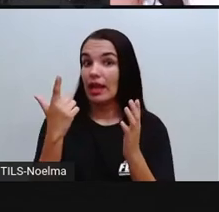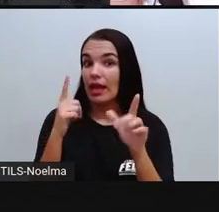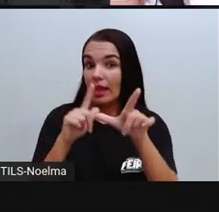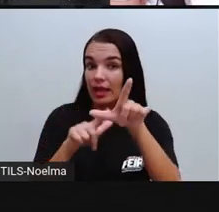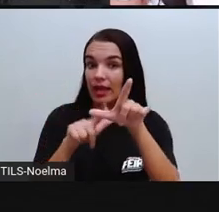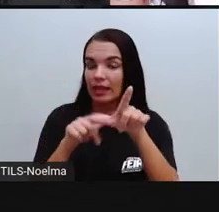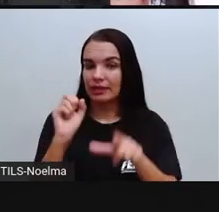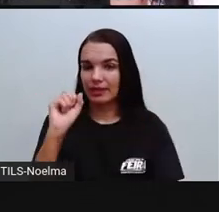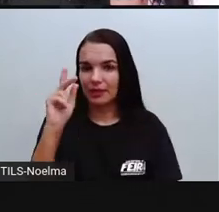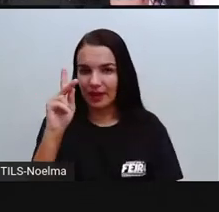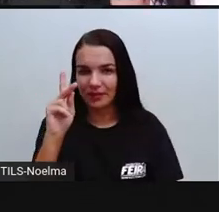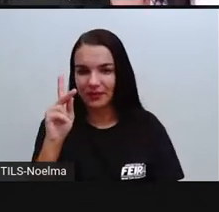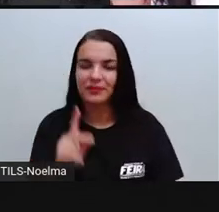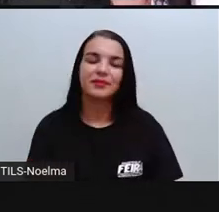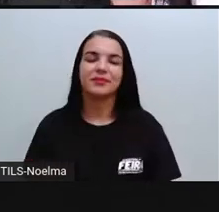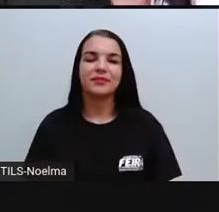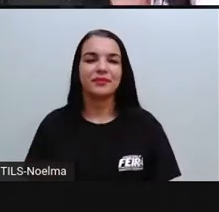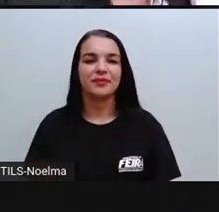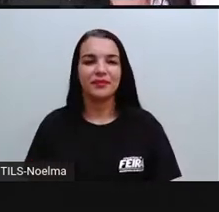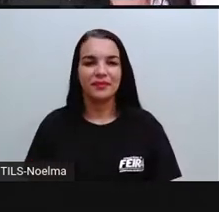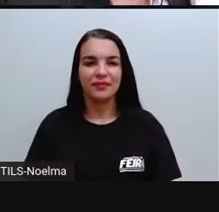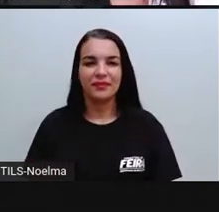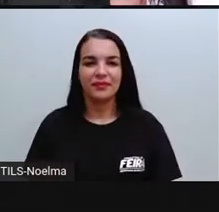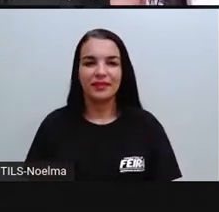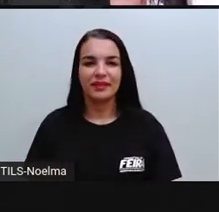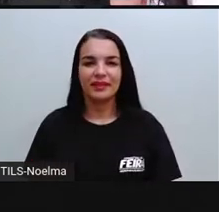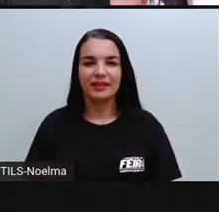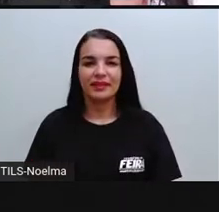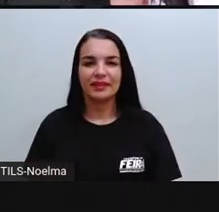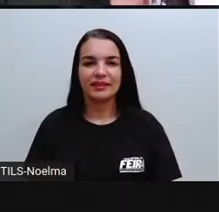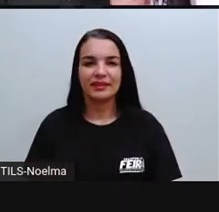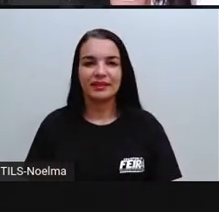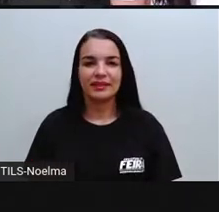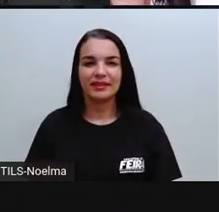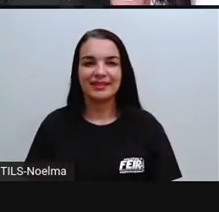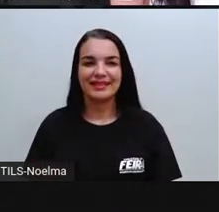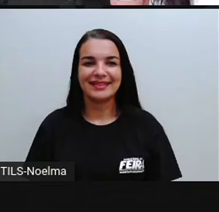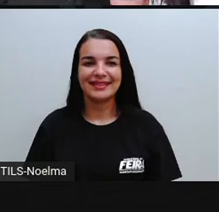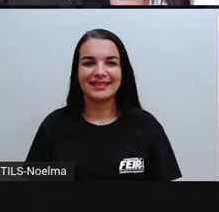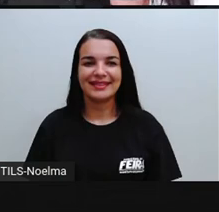fazer aí através da isogravura, né?